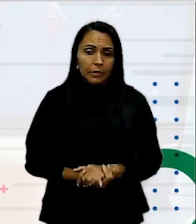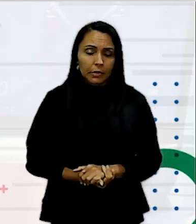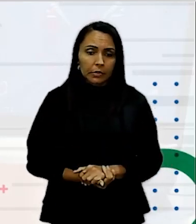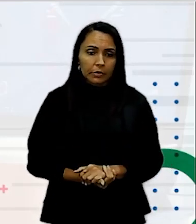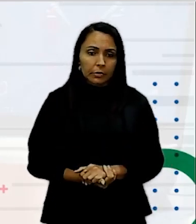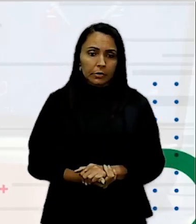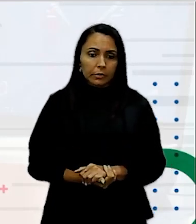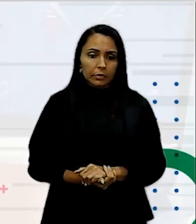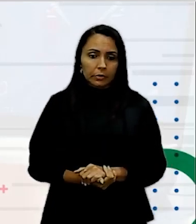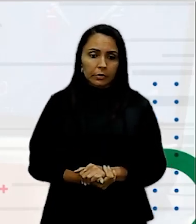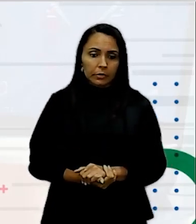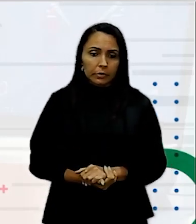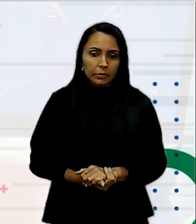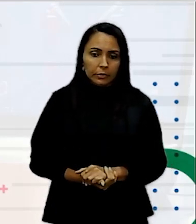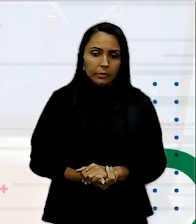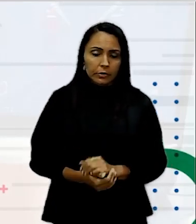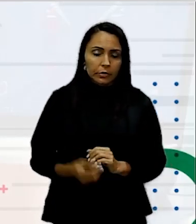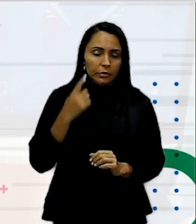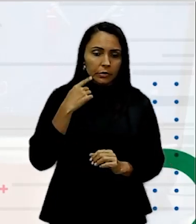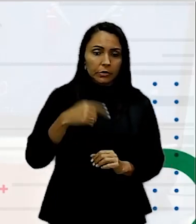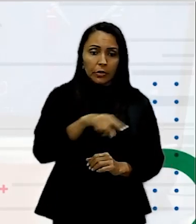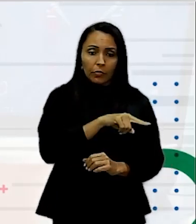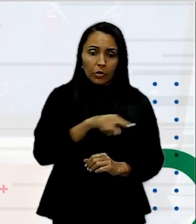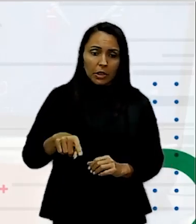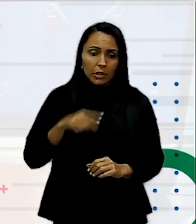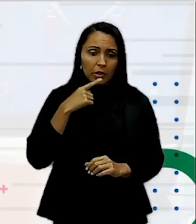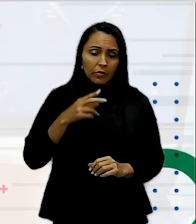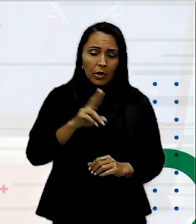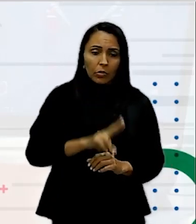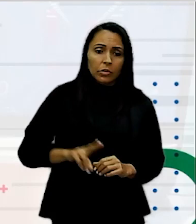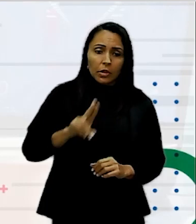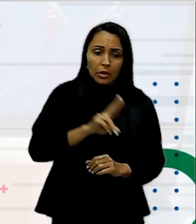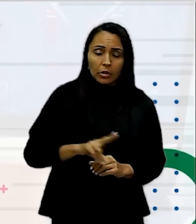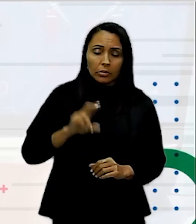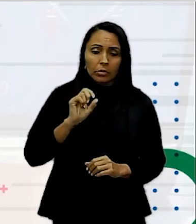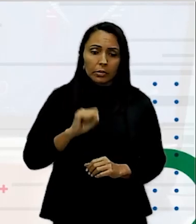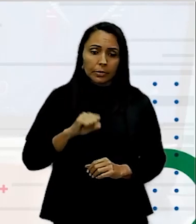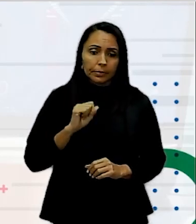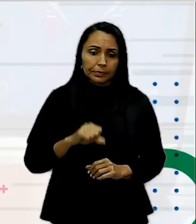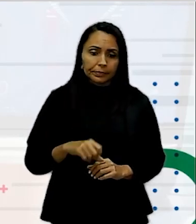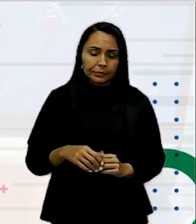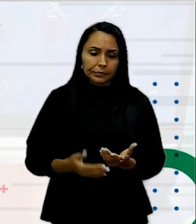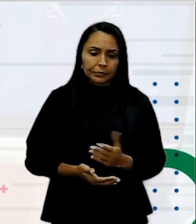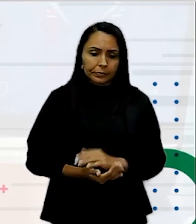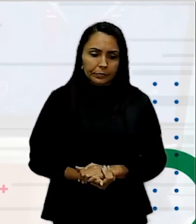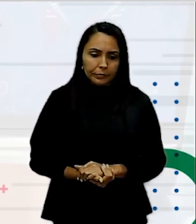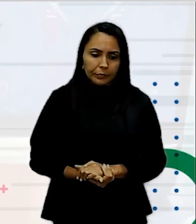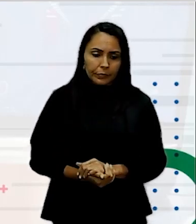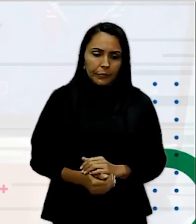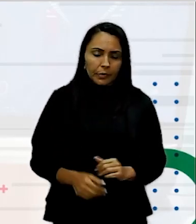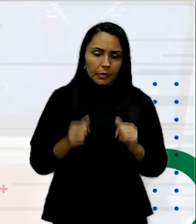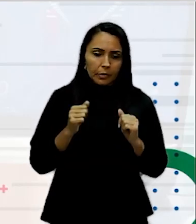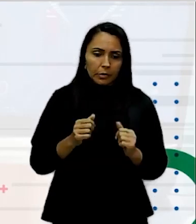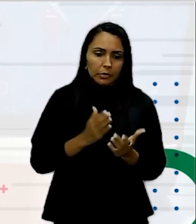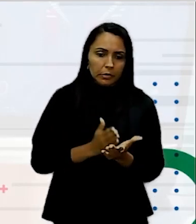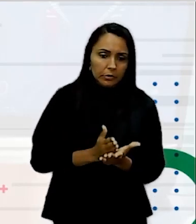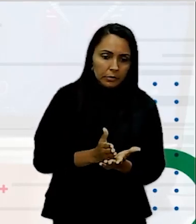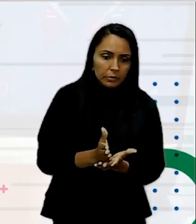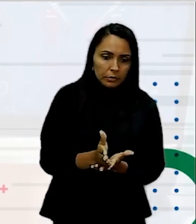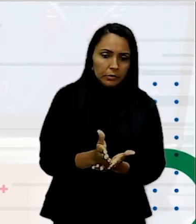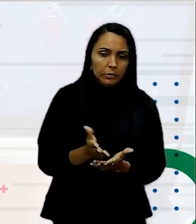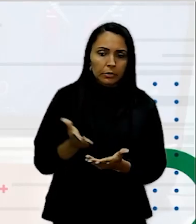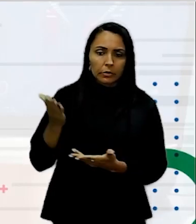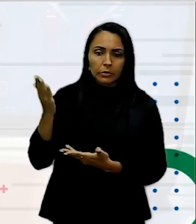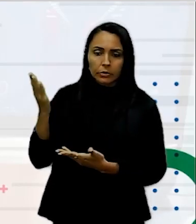Caso a ferramenta que você estiver utilizando Não tenha o ifenizar Você pode alinhar a esquerda